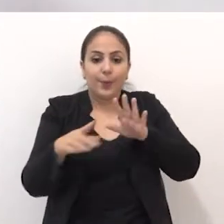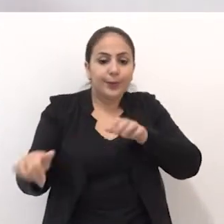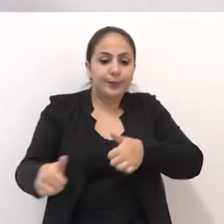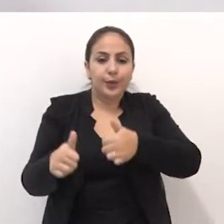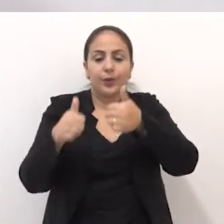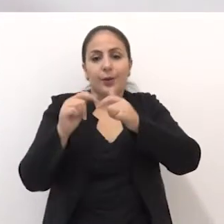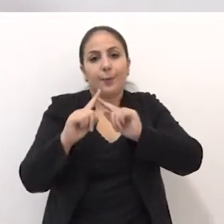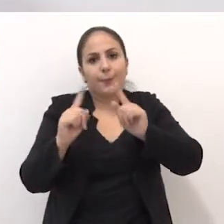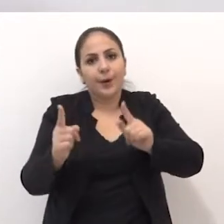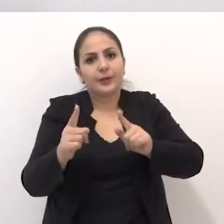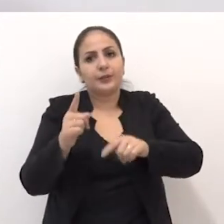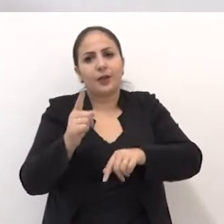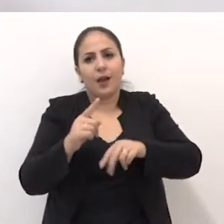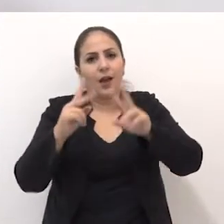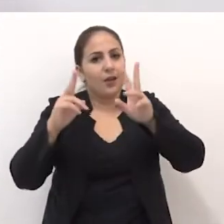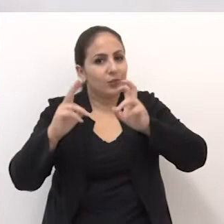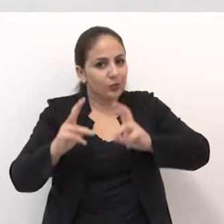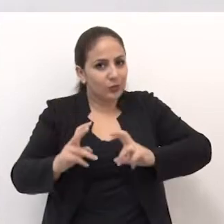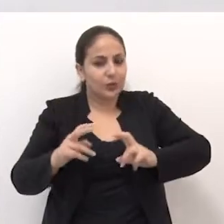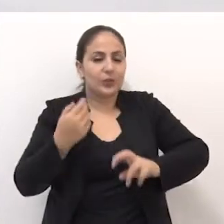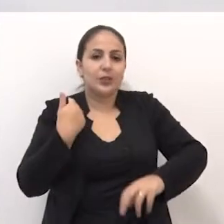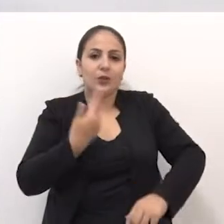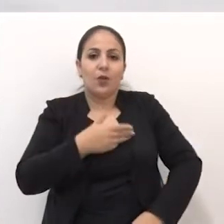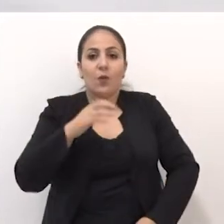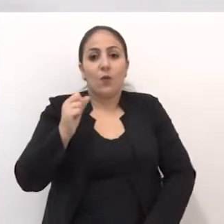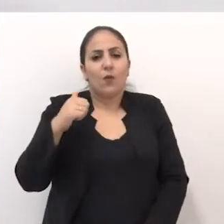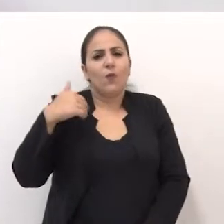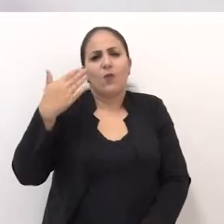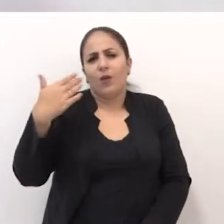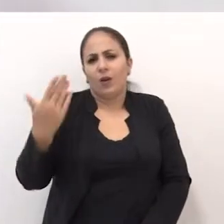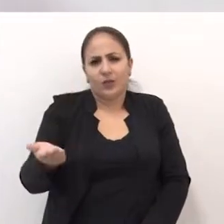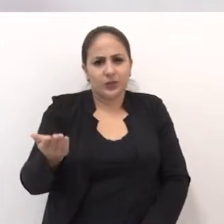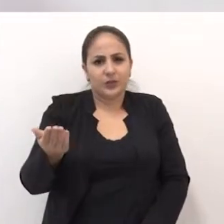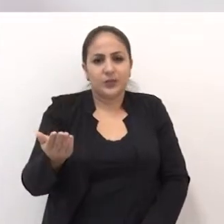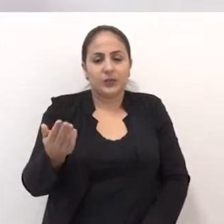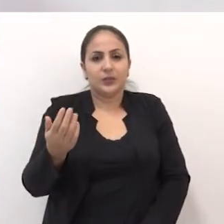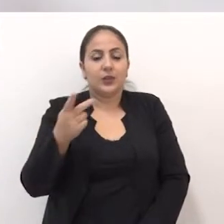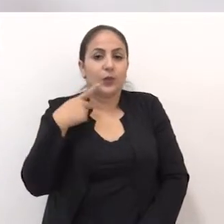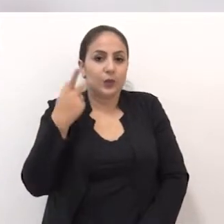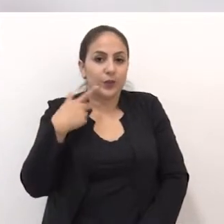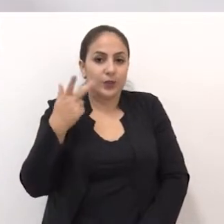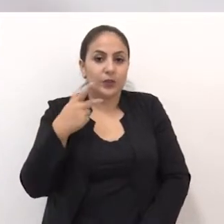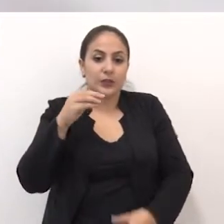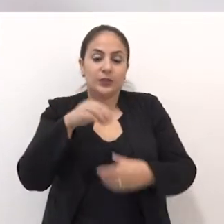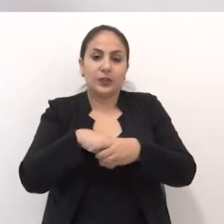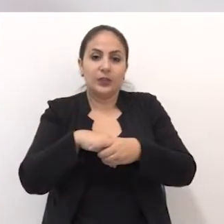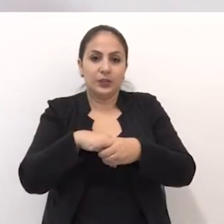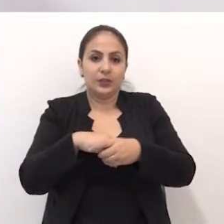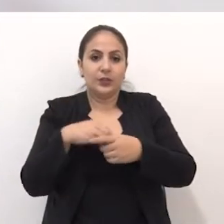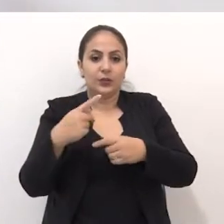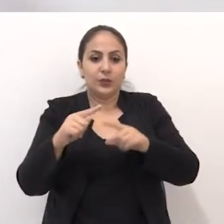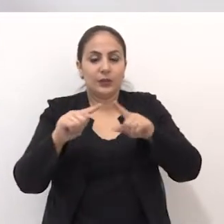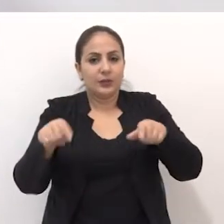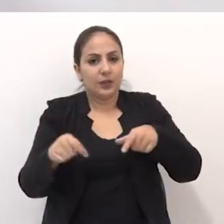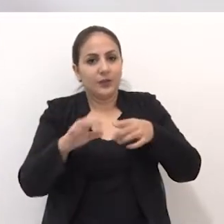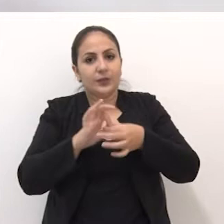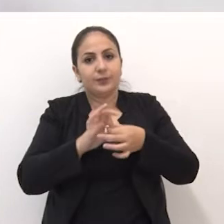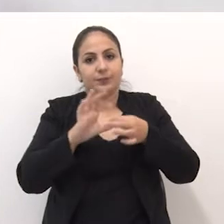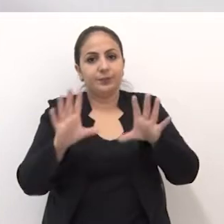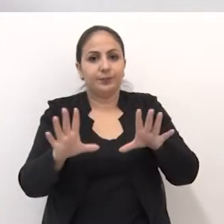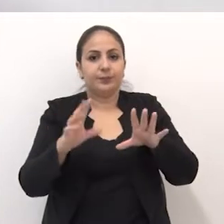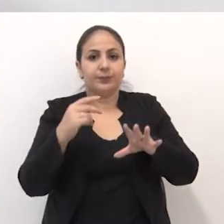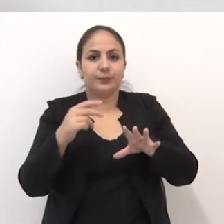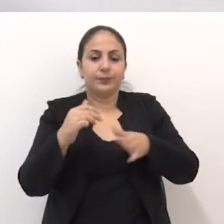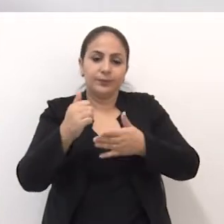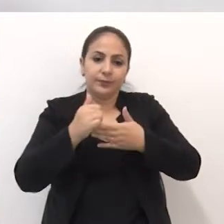melhorar, mas são temas assim, com certeza, fora outros que os vereadores, dentro dos seus gabinetes, terão a liberdade